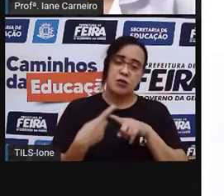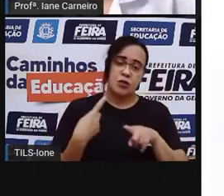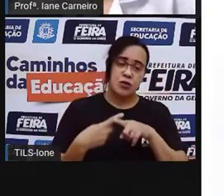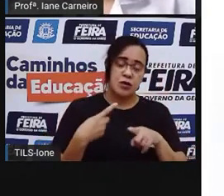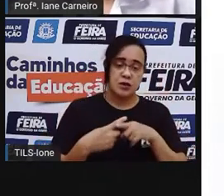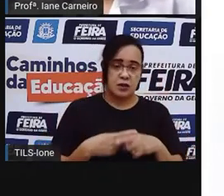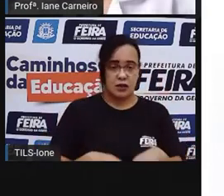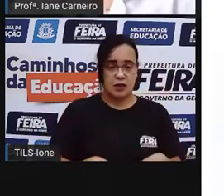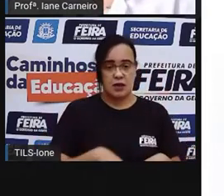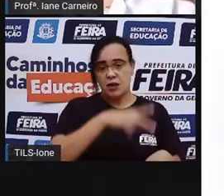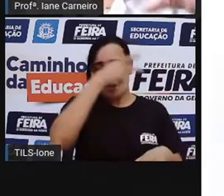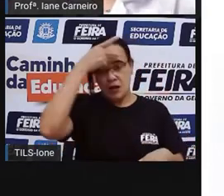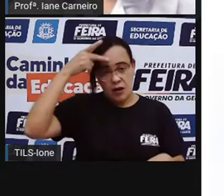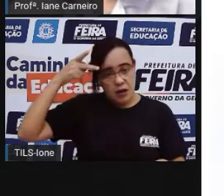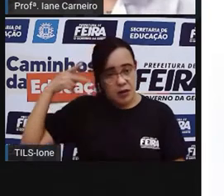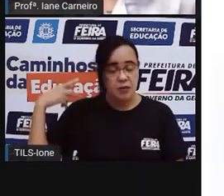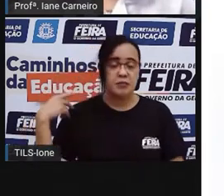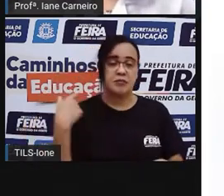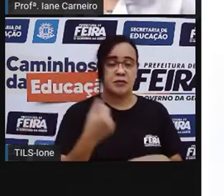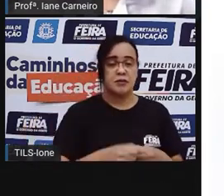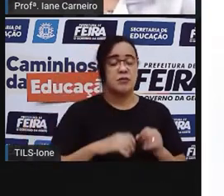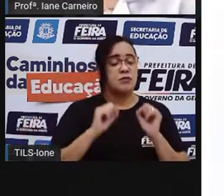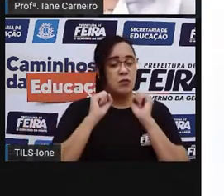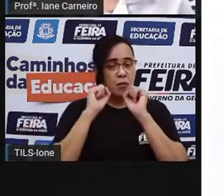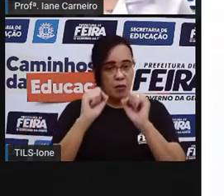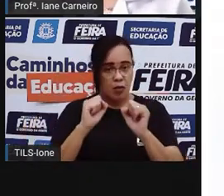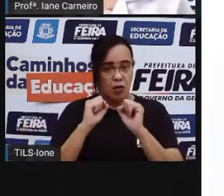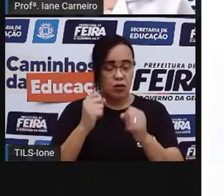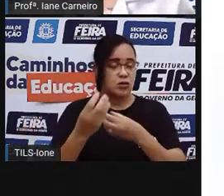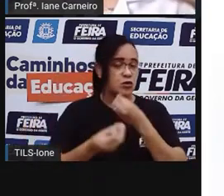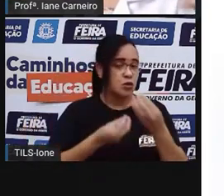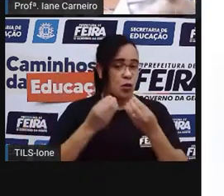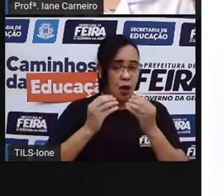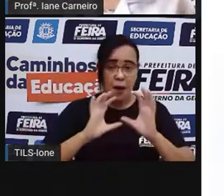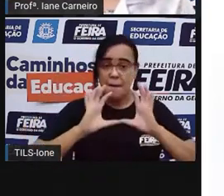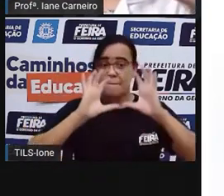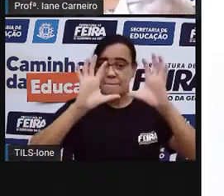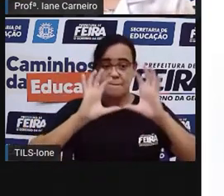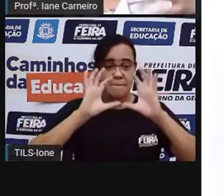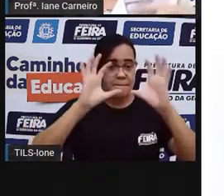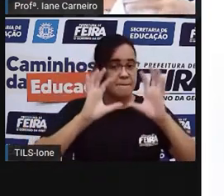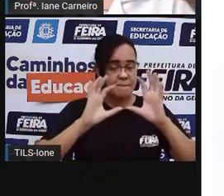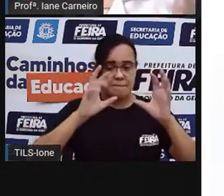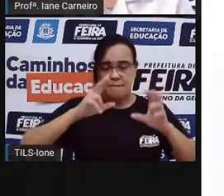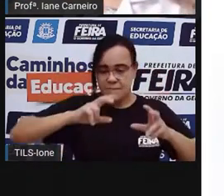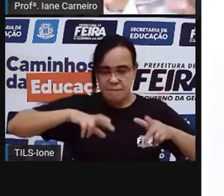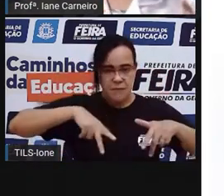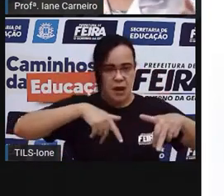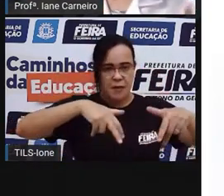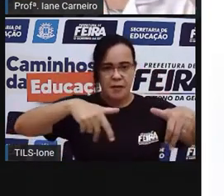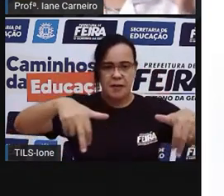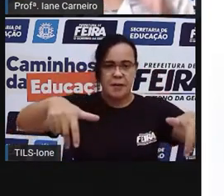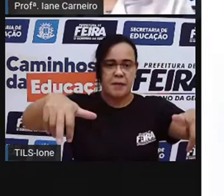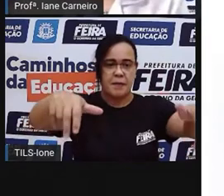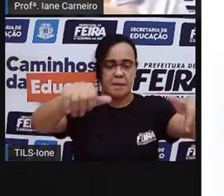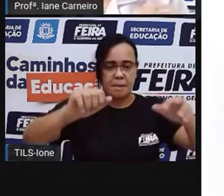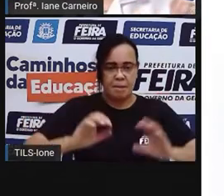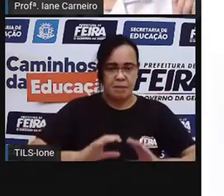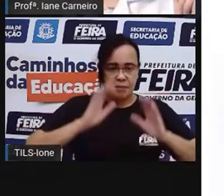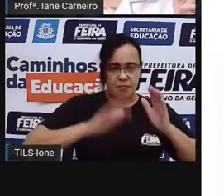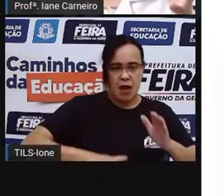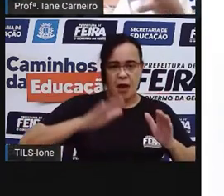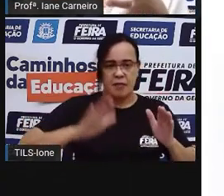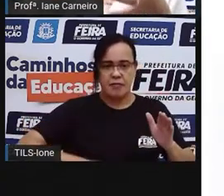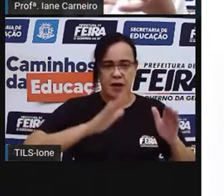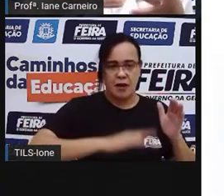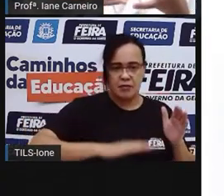jogadores têm que pegar... Só podem pegar a bola com a mão, né? E só podem caminhar com a bola, batendo a bola no